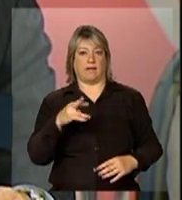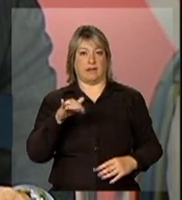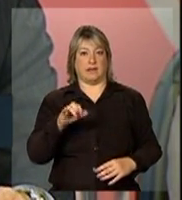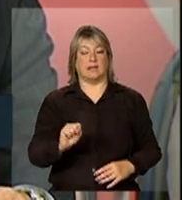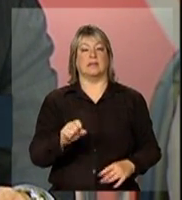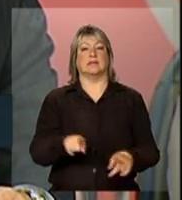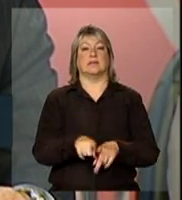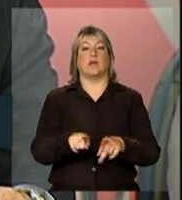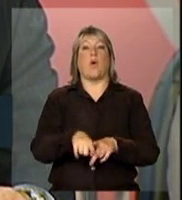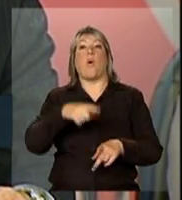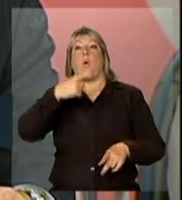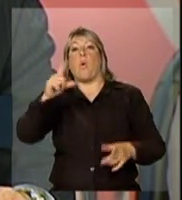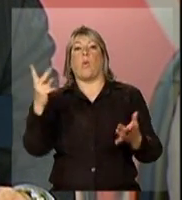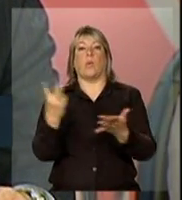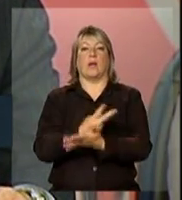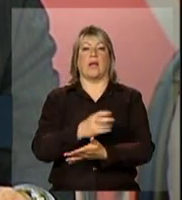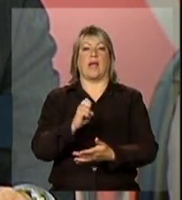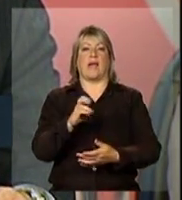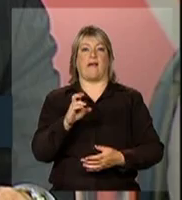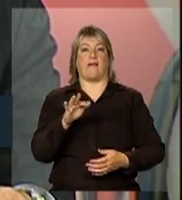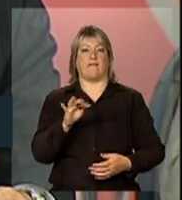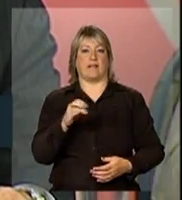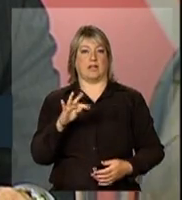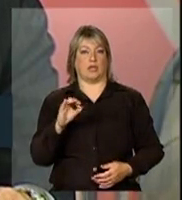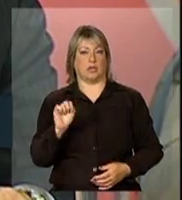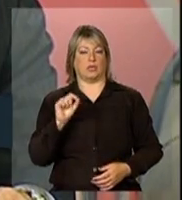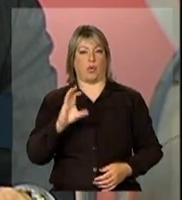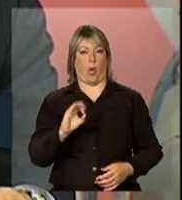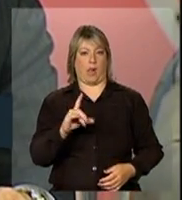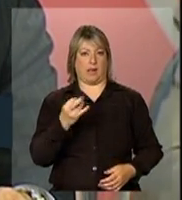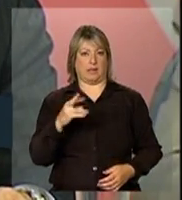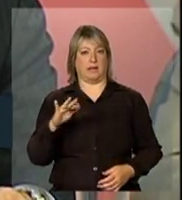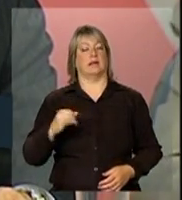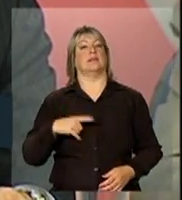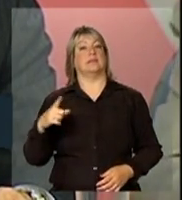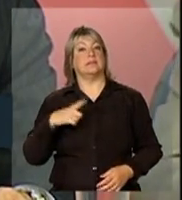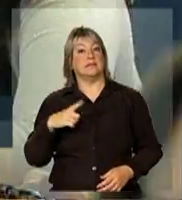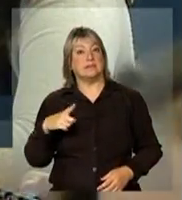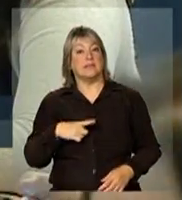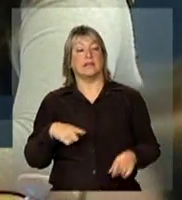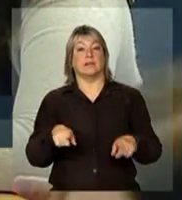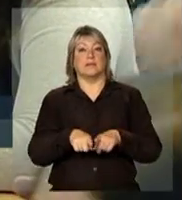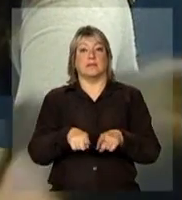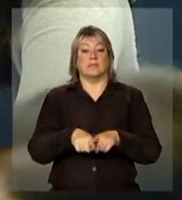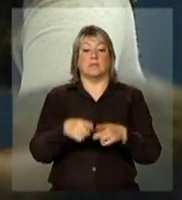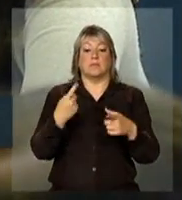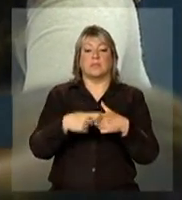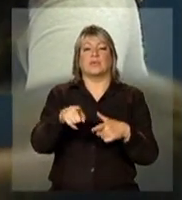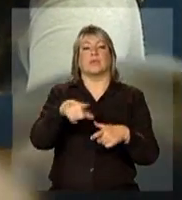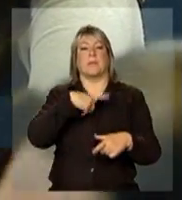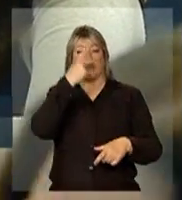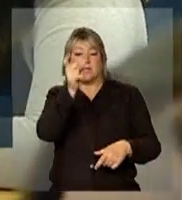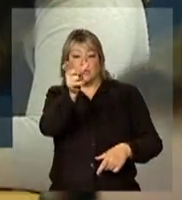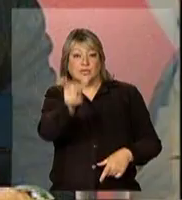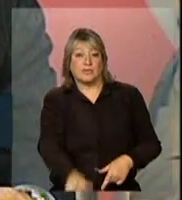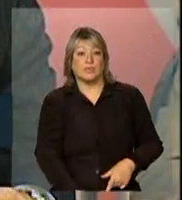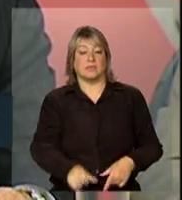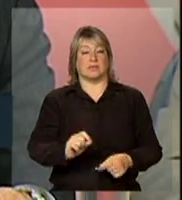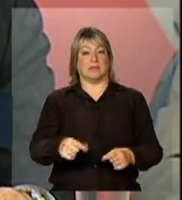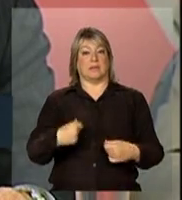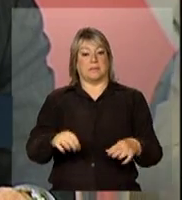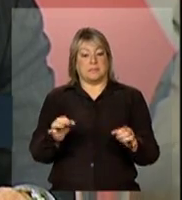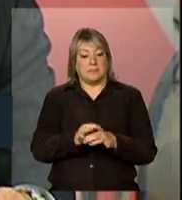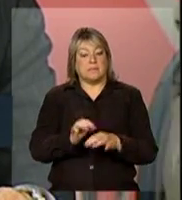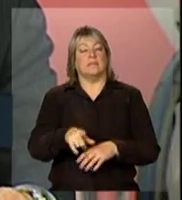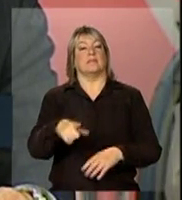colaterais, você tem outras situações a serem enfrentadas pelo paciente, pelos profissionais de saúde para manter